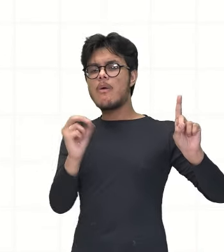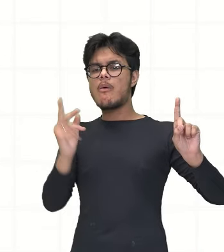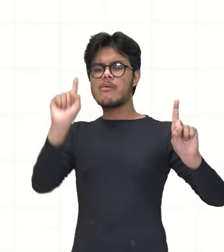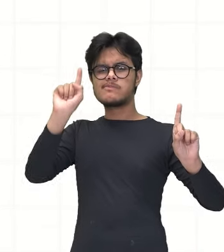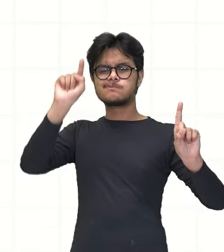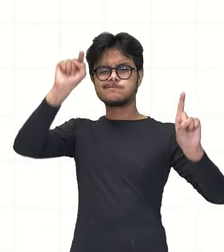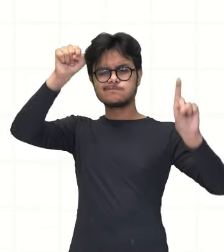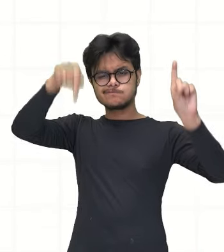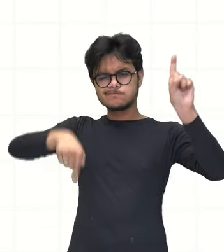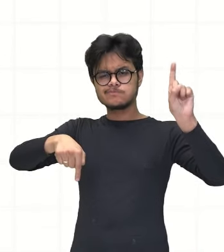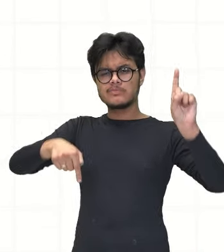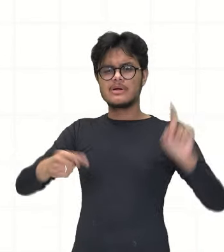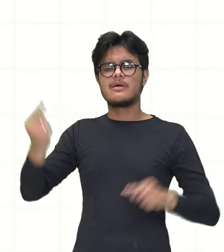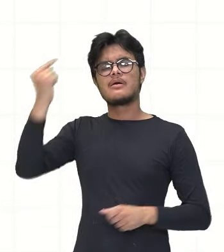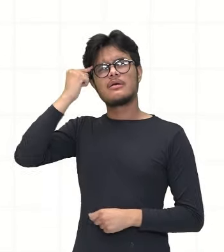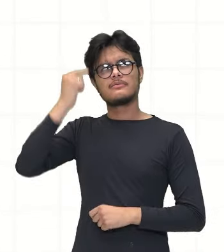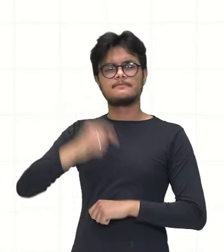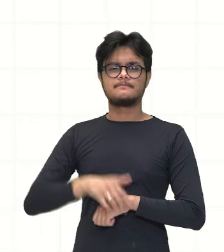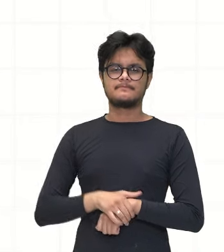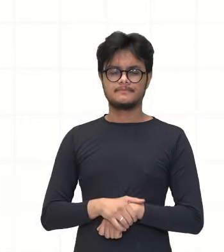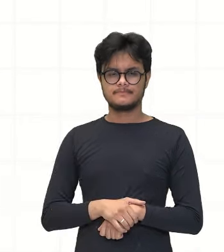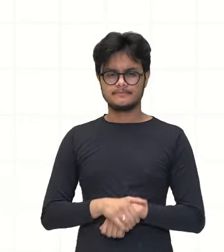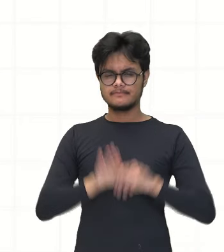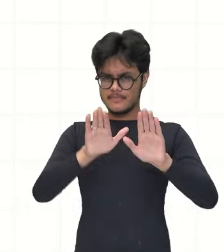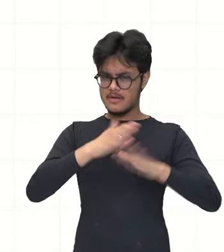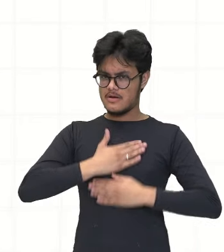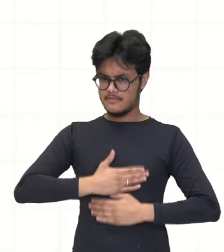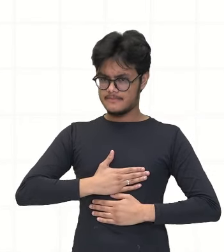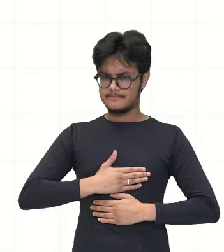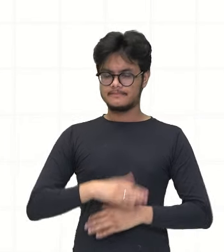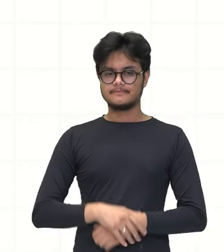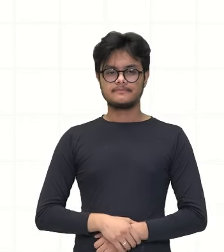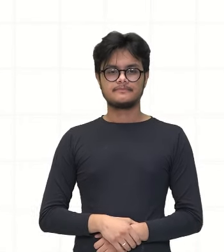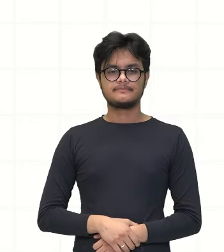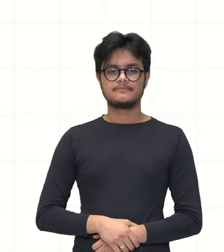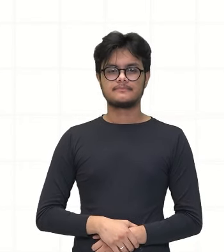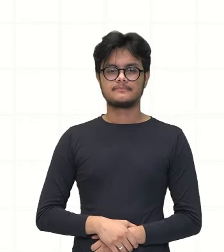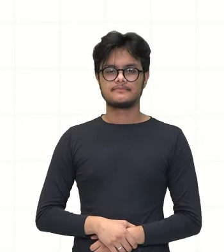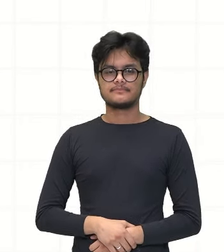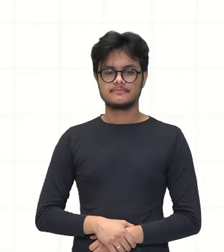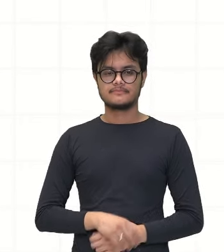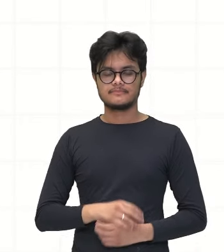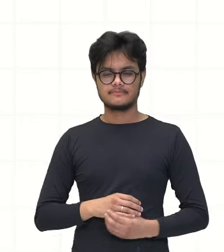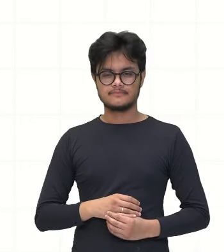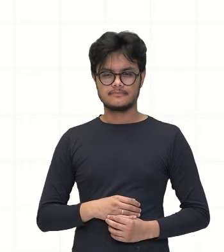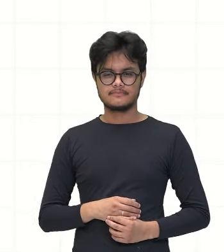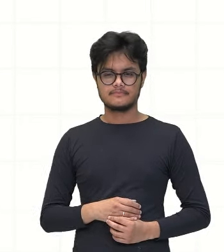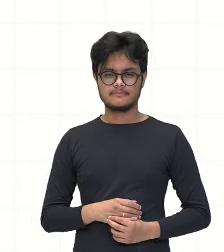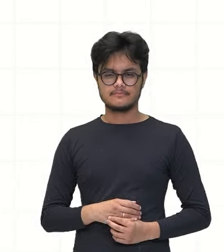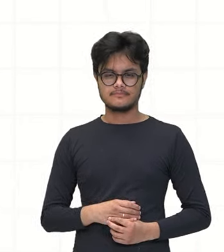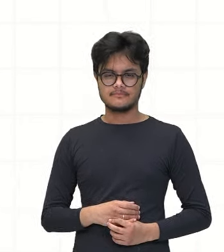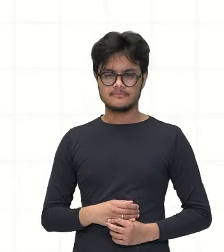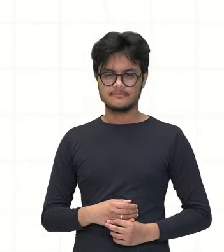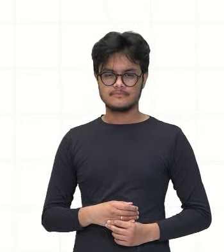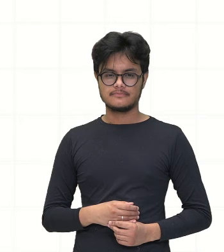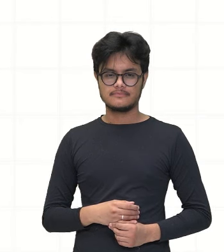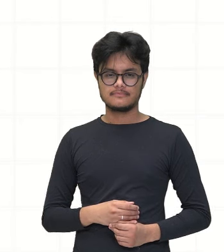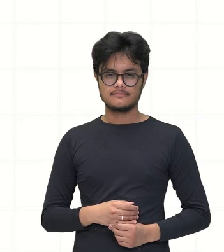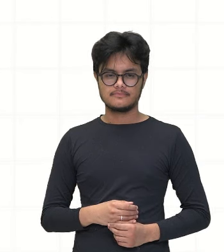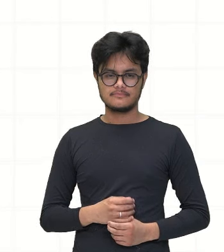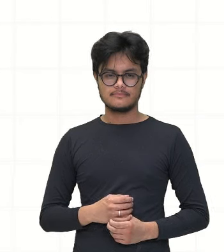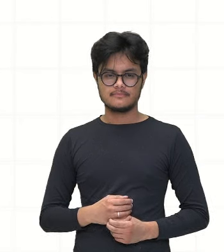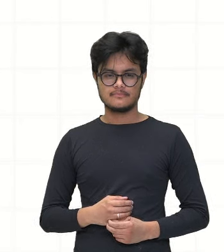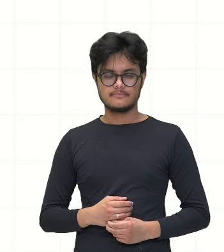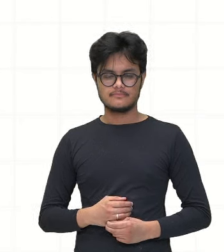aí uma pia, tem quatro torneiras para encher esse reservatório, um balde que